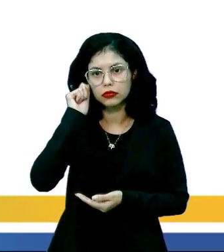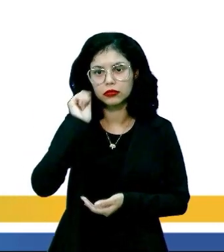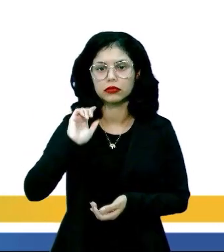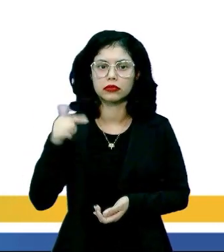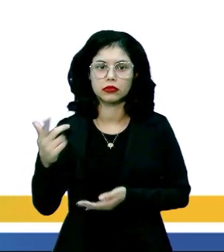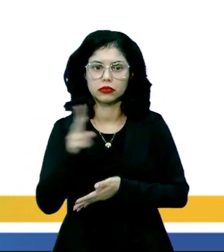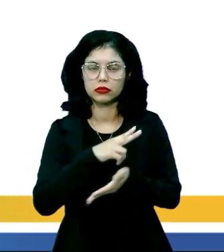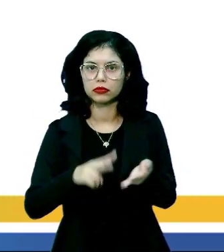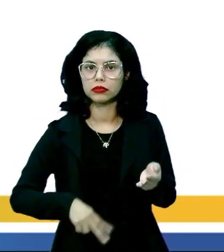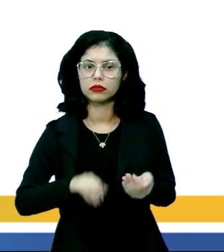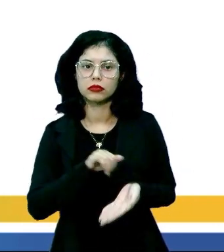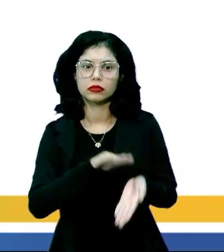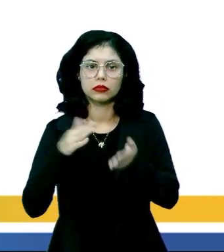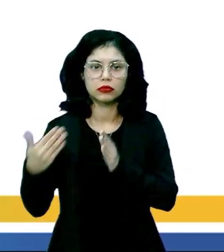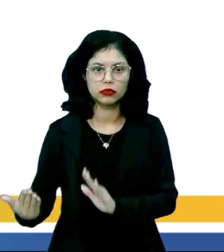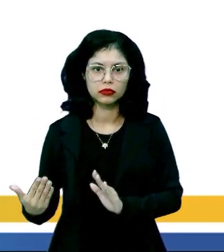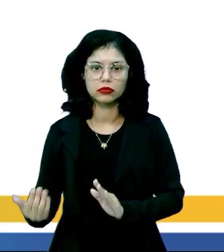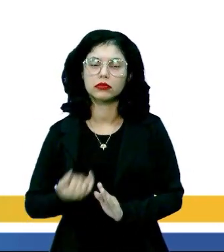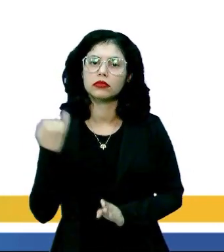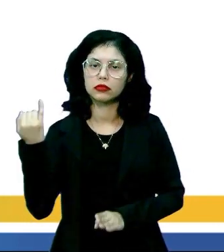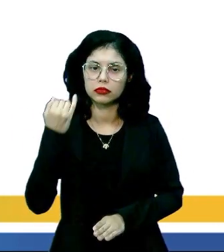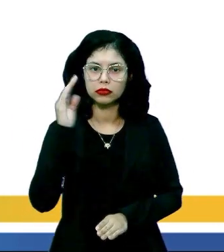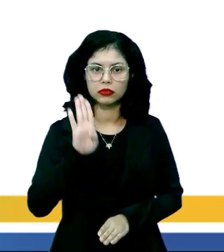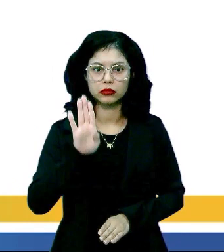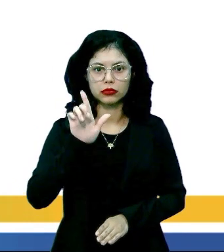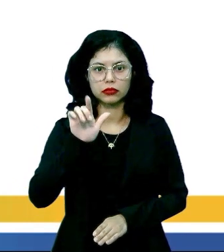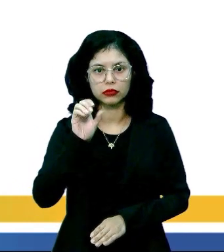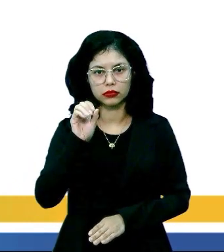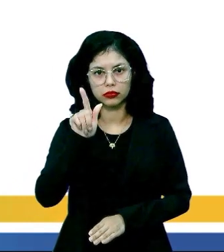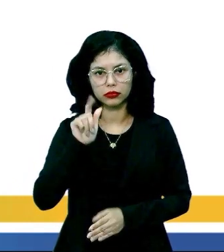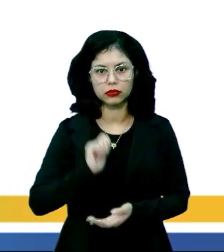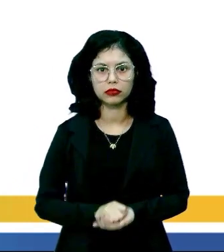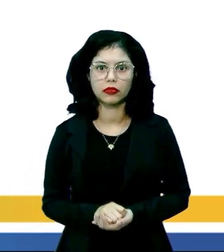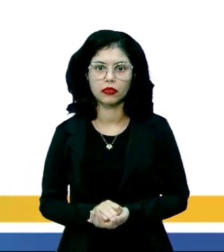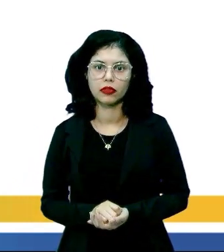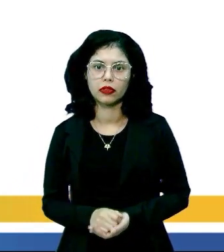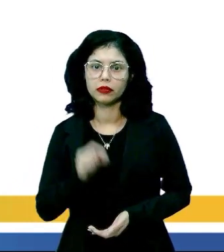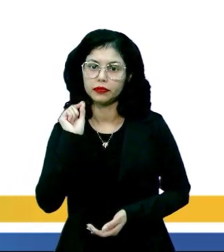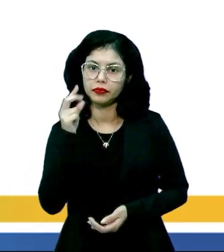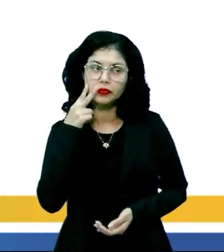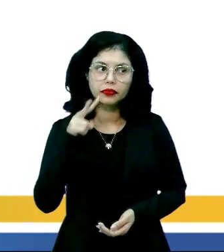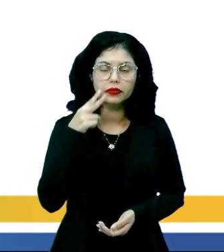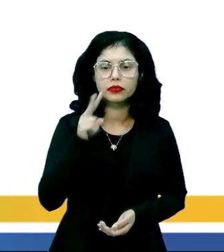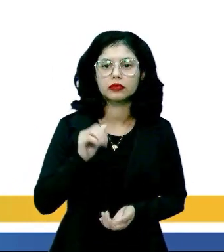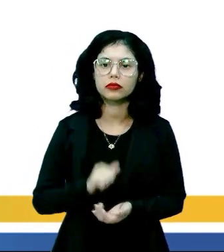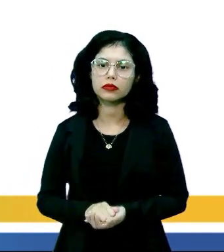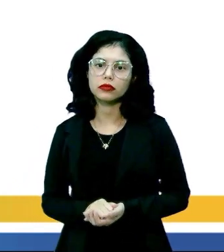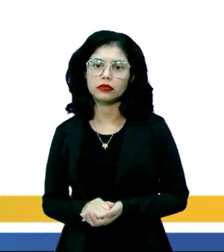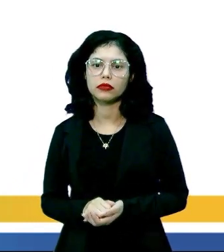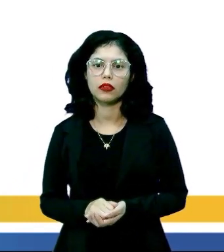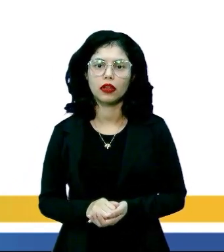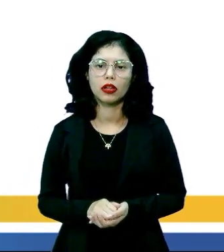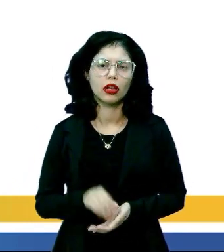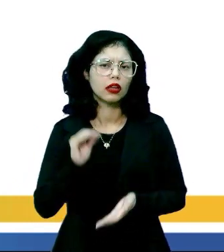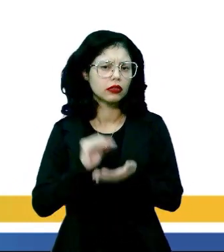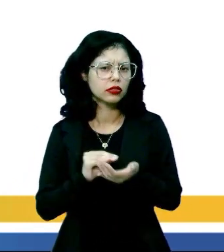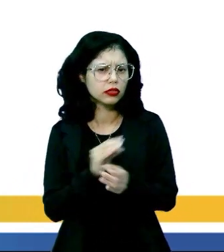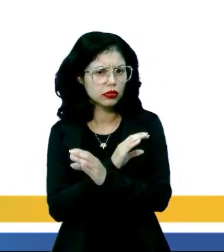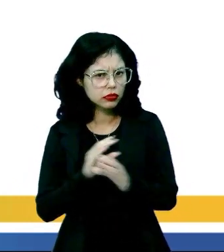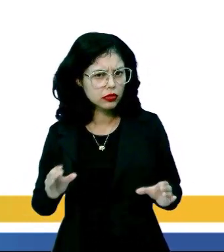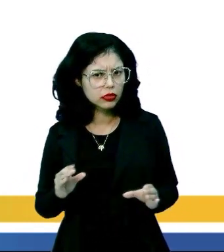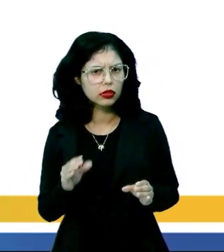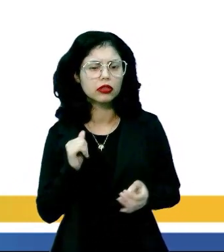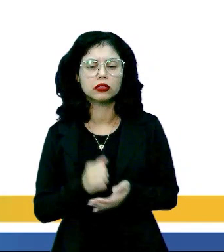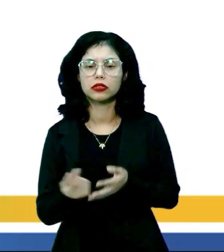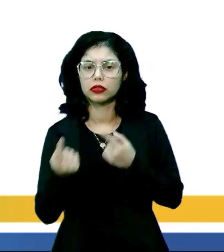e outros leitores é uma parte importante dos blogs, o que foi visto com certa desconfiança